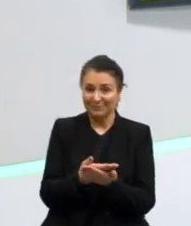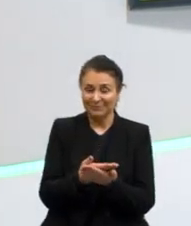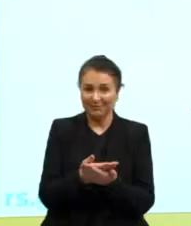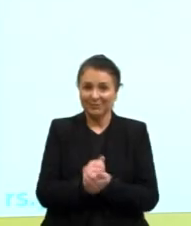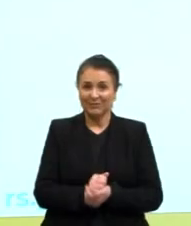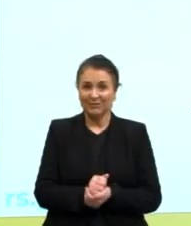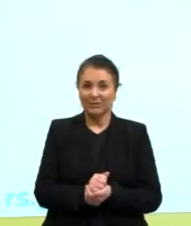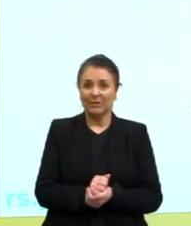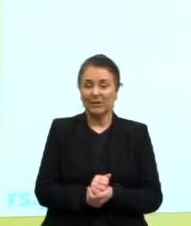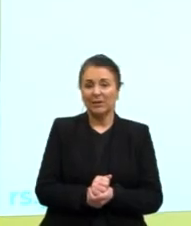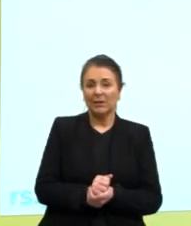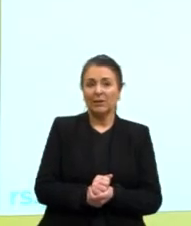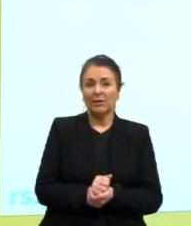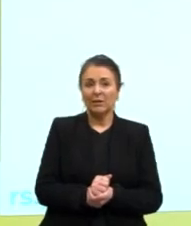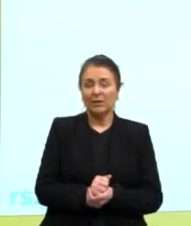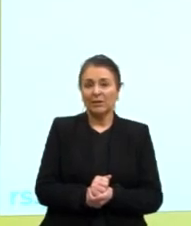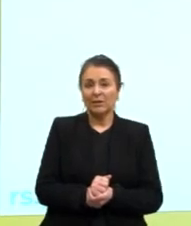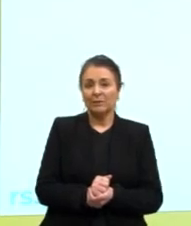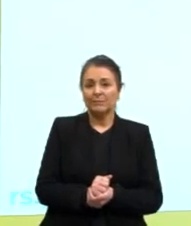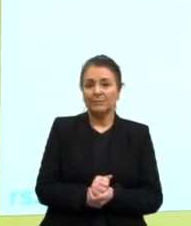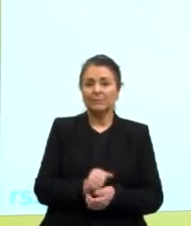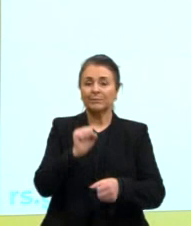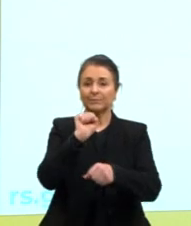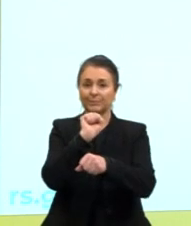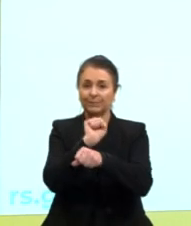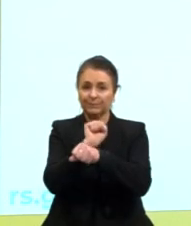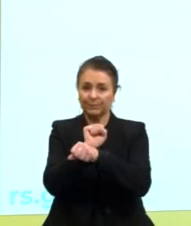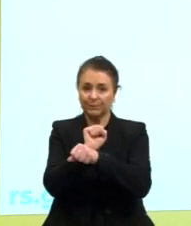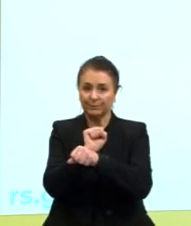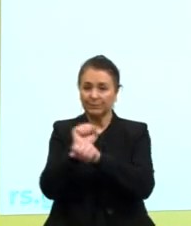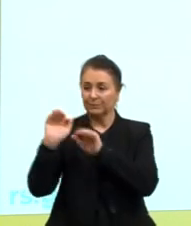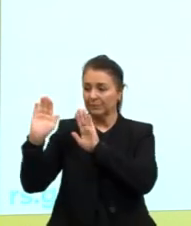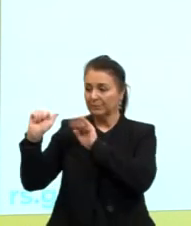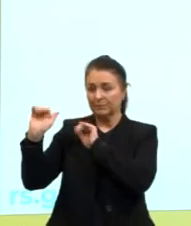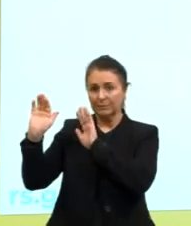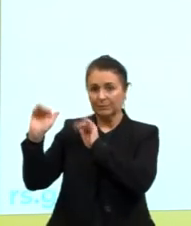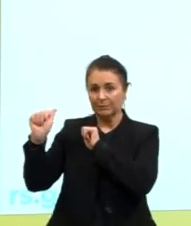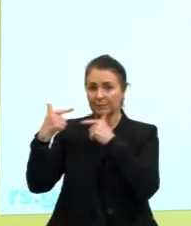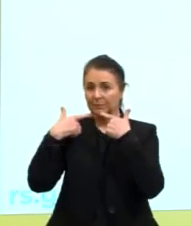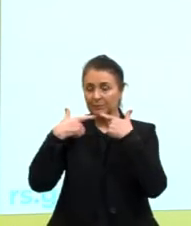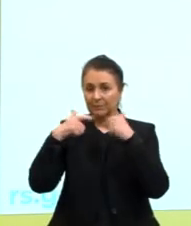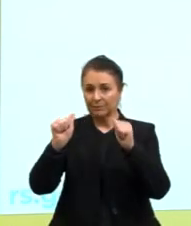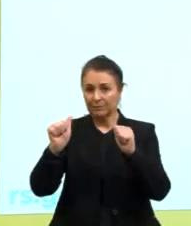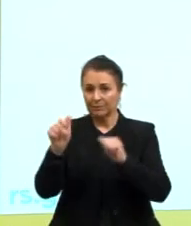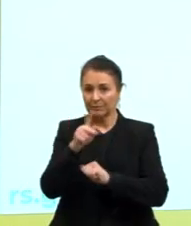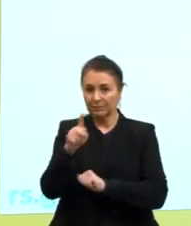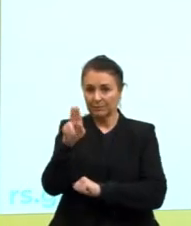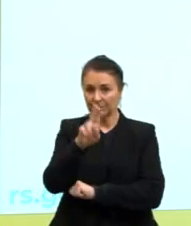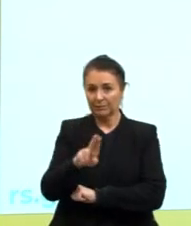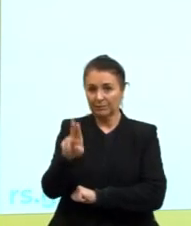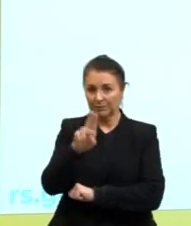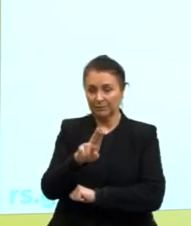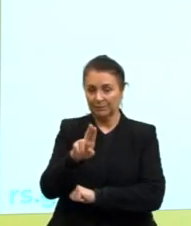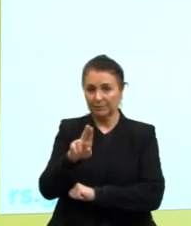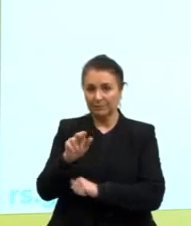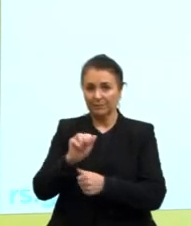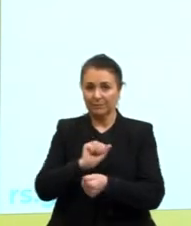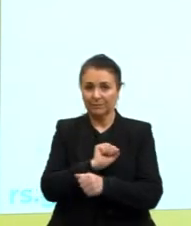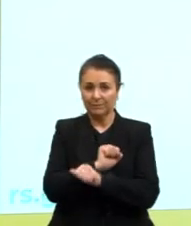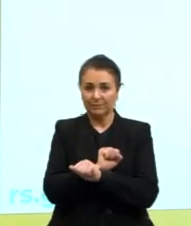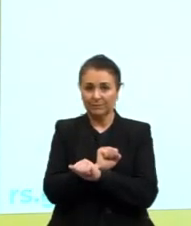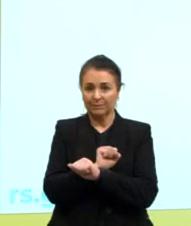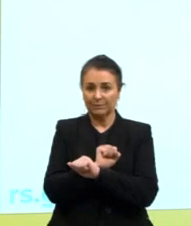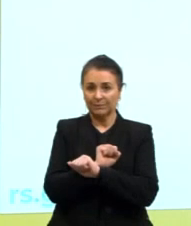Hoje, em questão de segundos, um é capaz de conhecer a vida de um indivíduo ou as